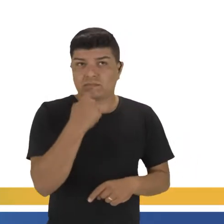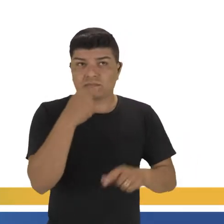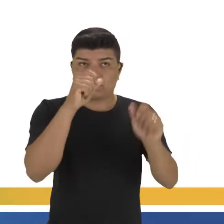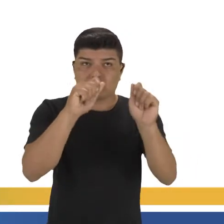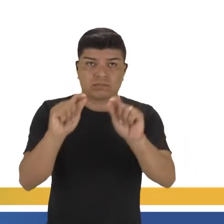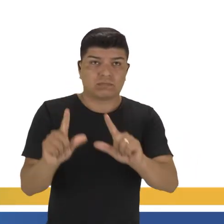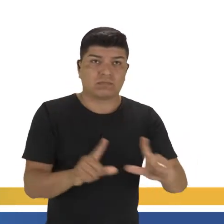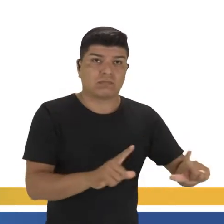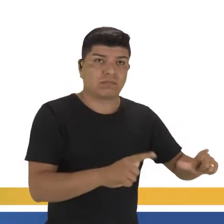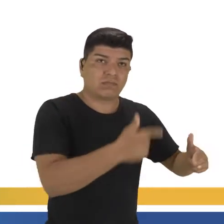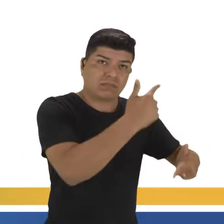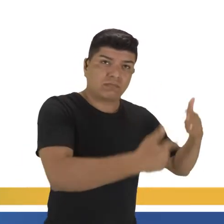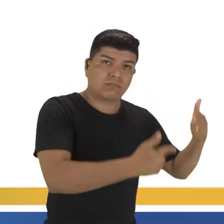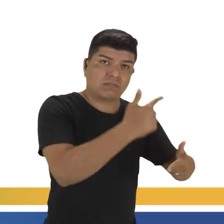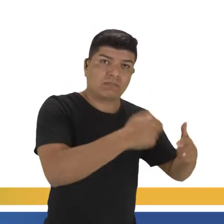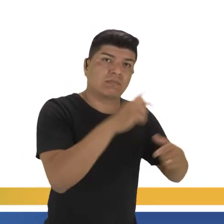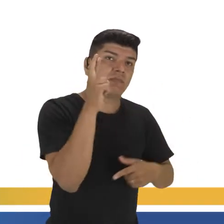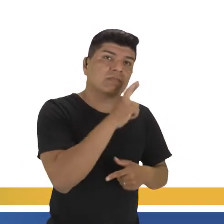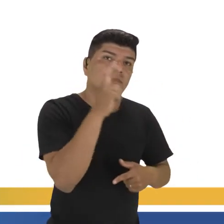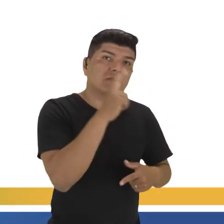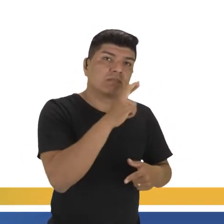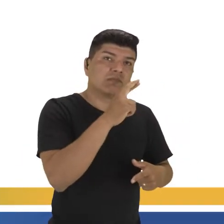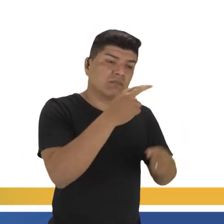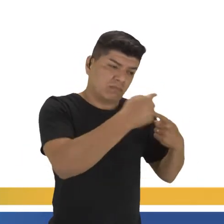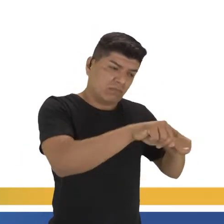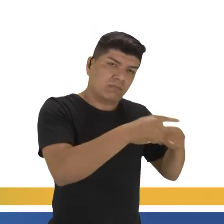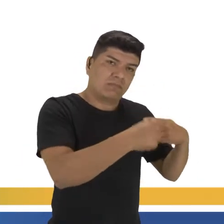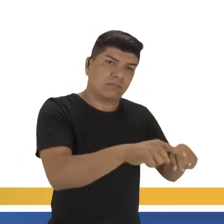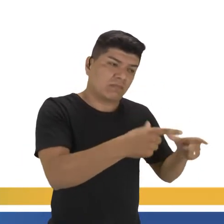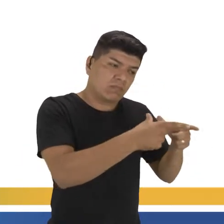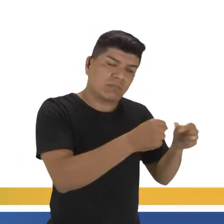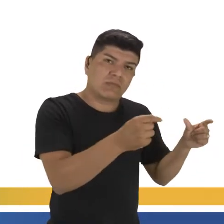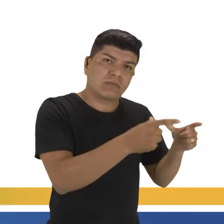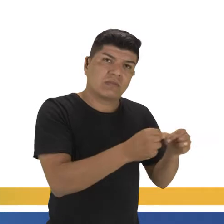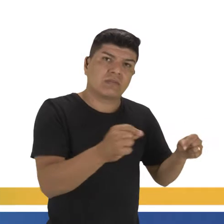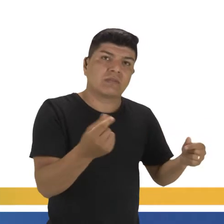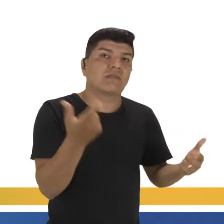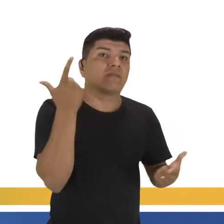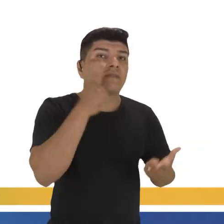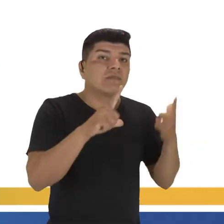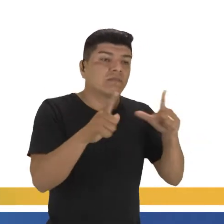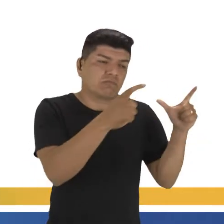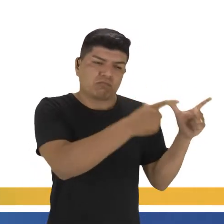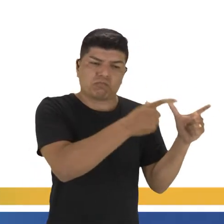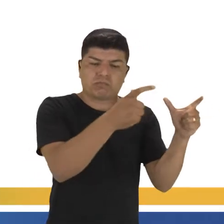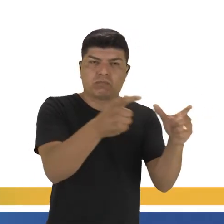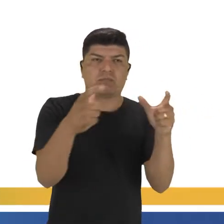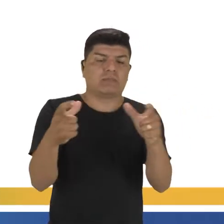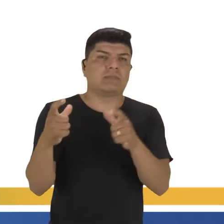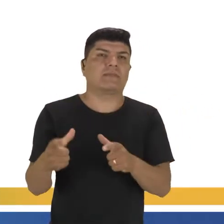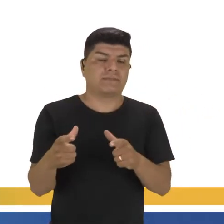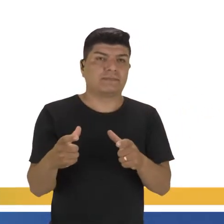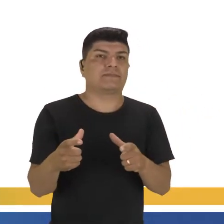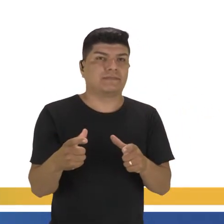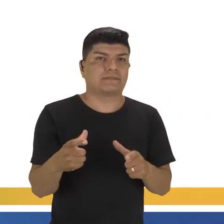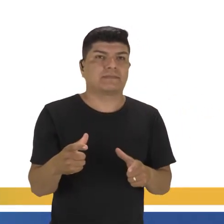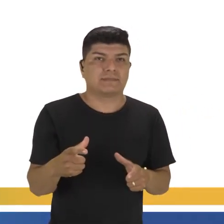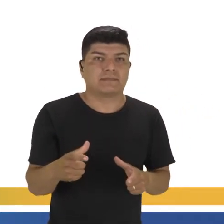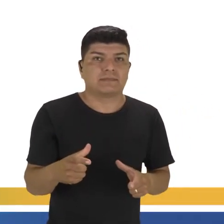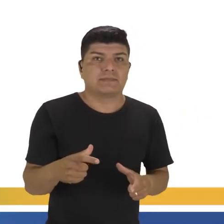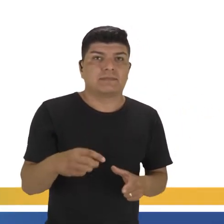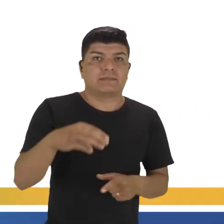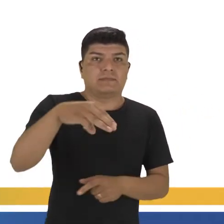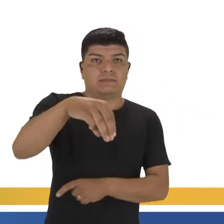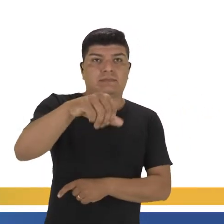Russo-Japonesa, 1904, 1905. Observe que ele vai conquistar territórios da